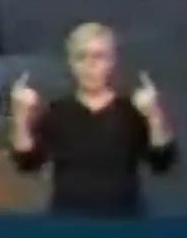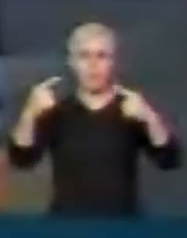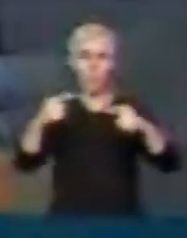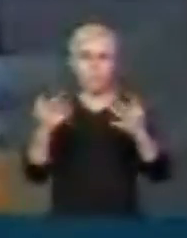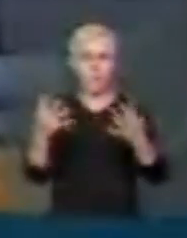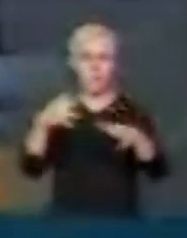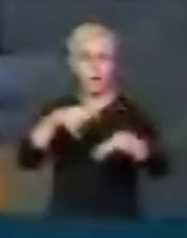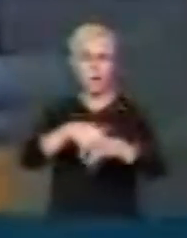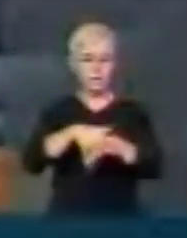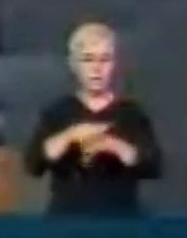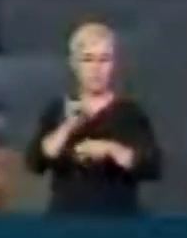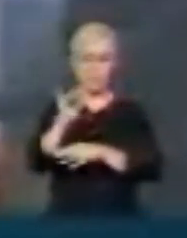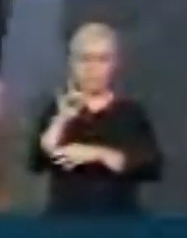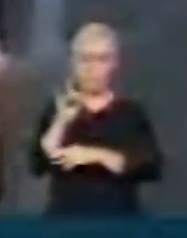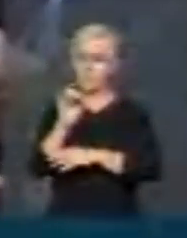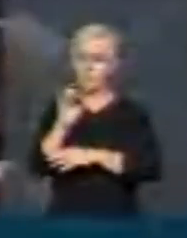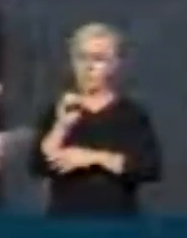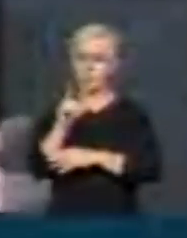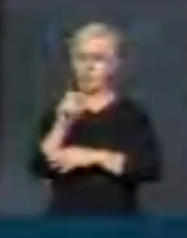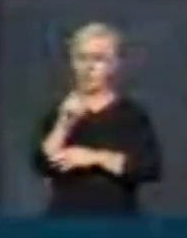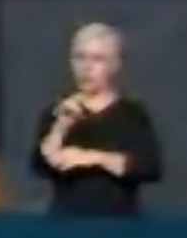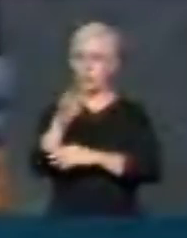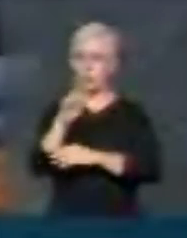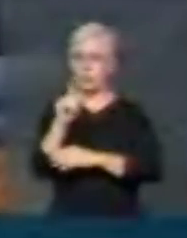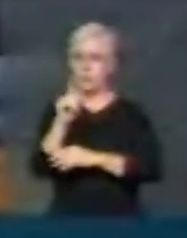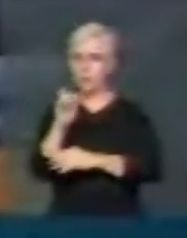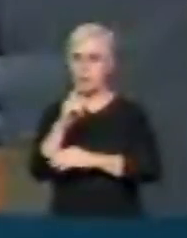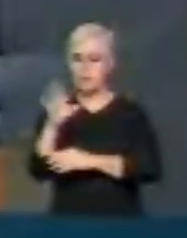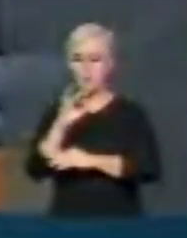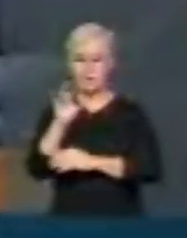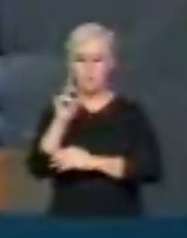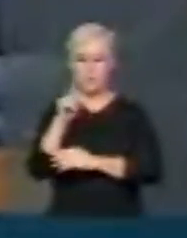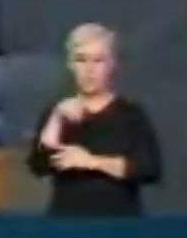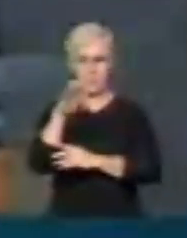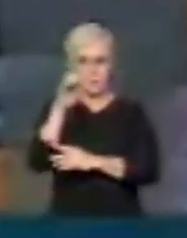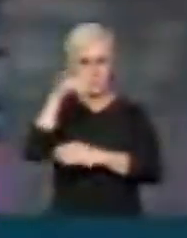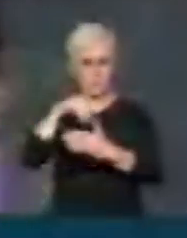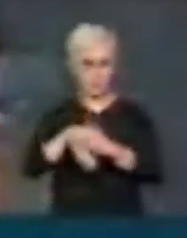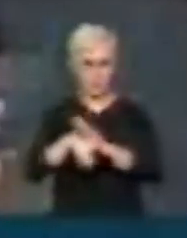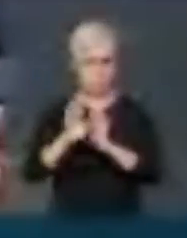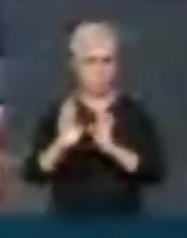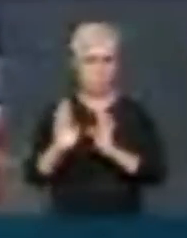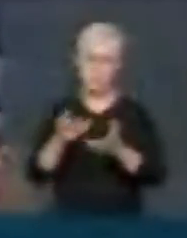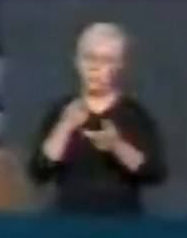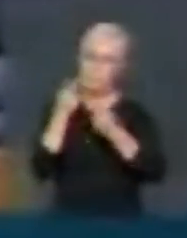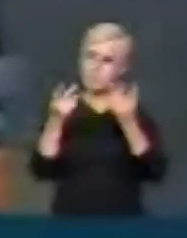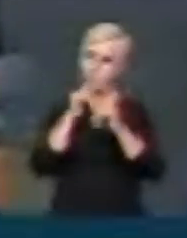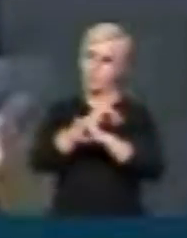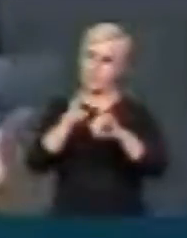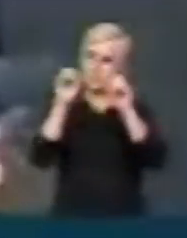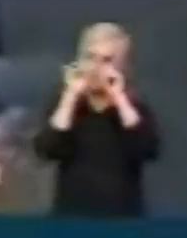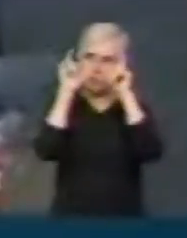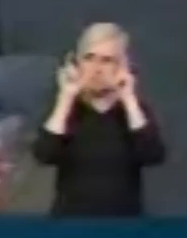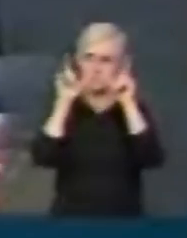inclusão da ideologia de gênero no Plano Nacional da Educação. Portanto, Sr. Presidente, fica aqui esse alerta